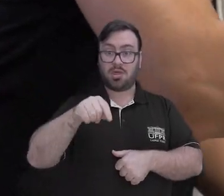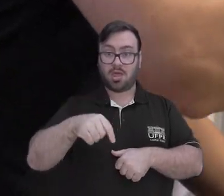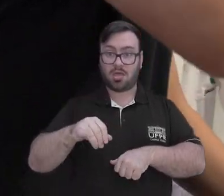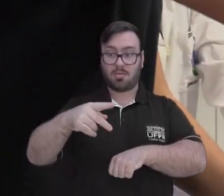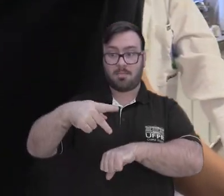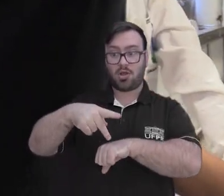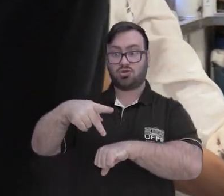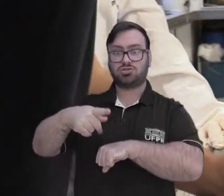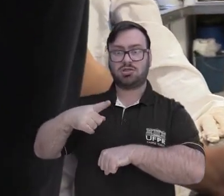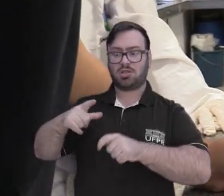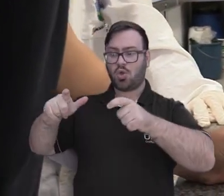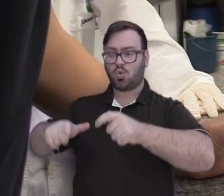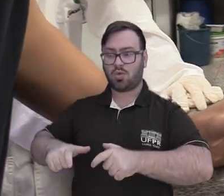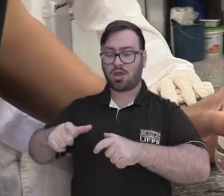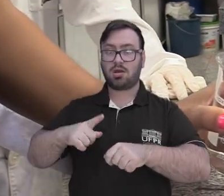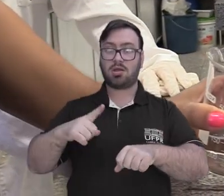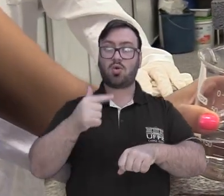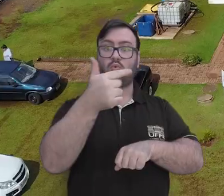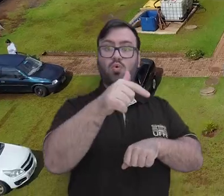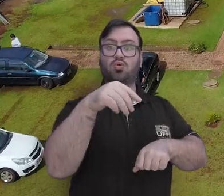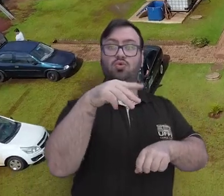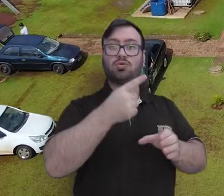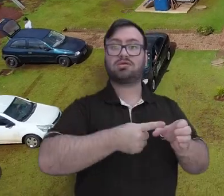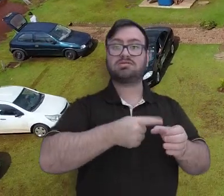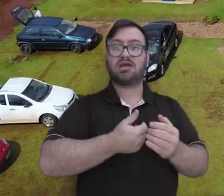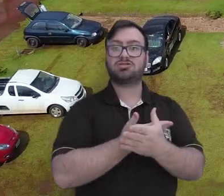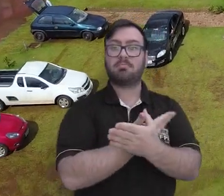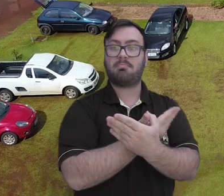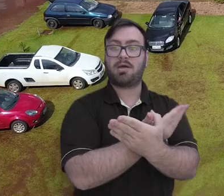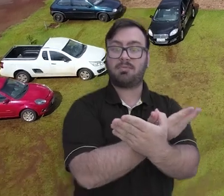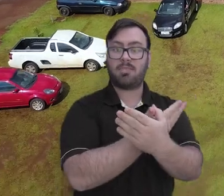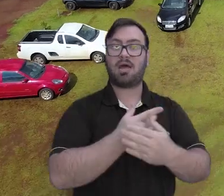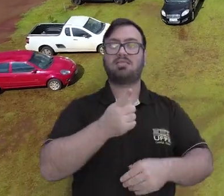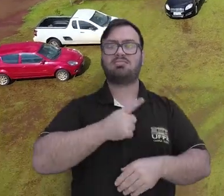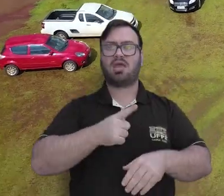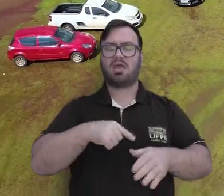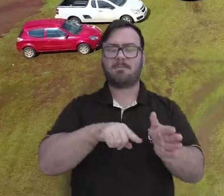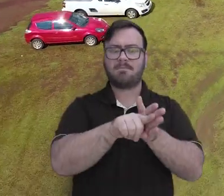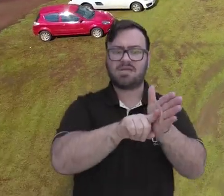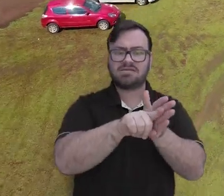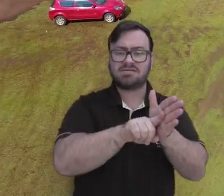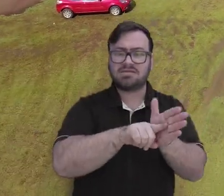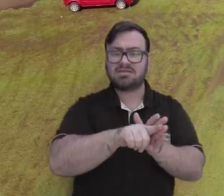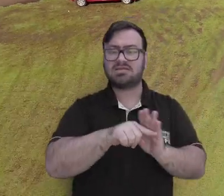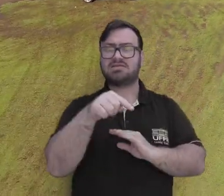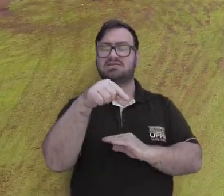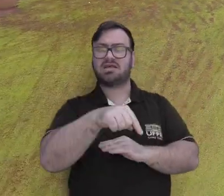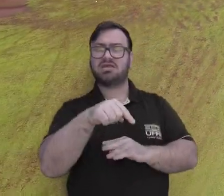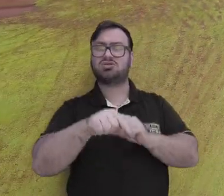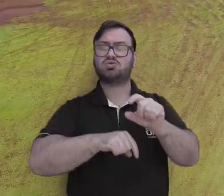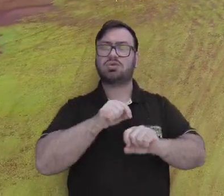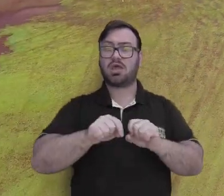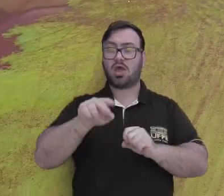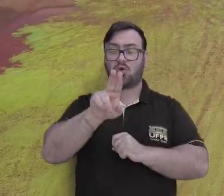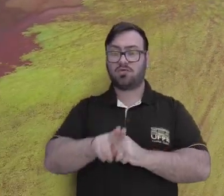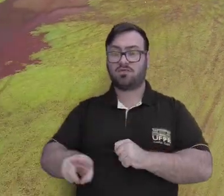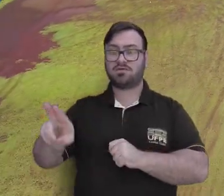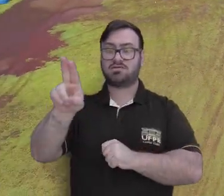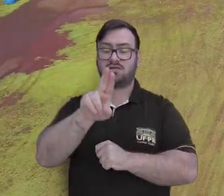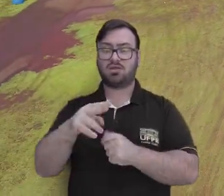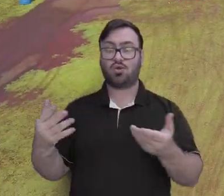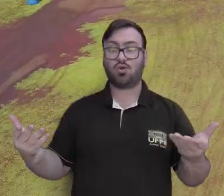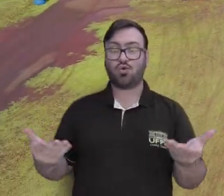próprio setor, no próprio campus de Palotina, o outro em Maripá, onde a gente desenvolve atividades de pesquisa. Isso faz com que a universidade, que